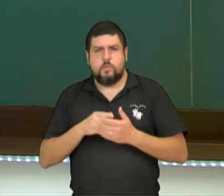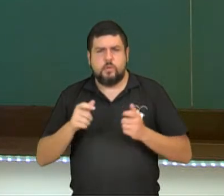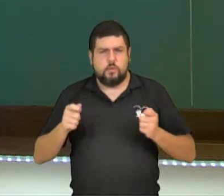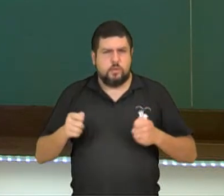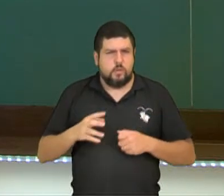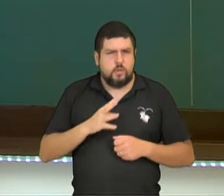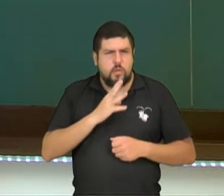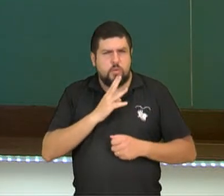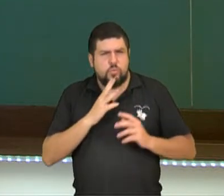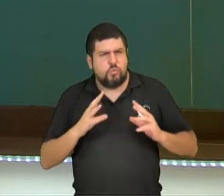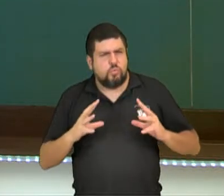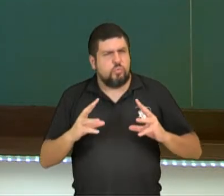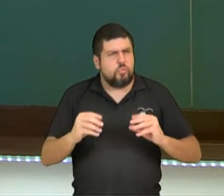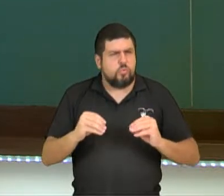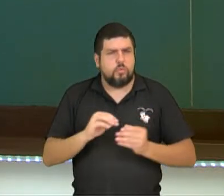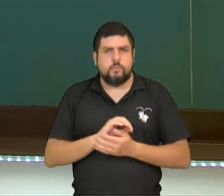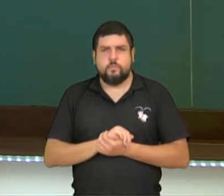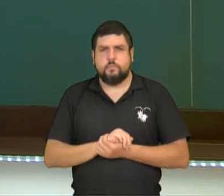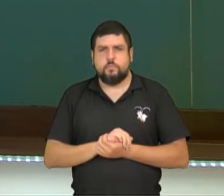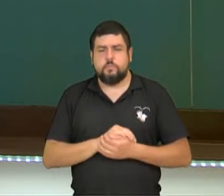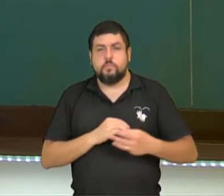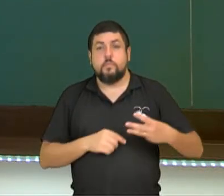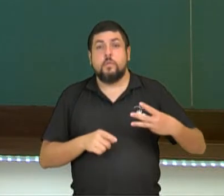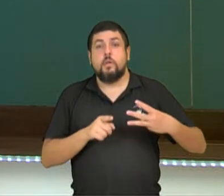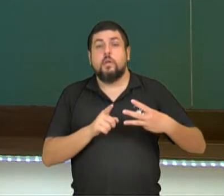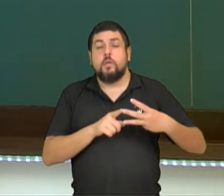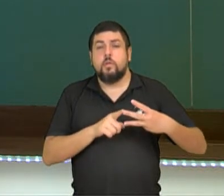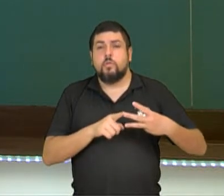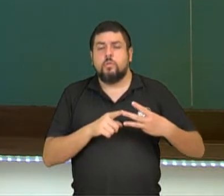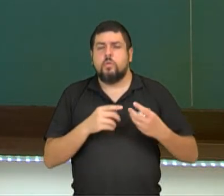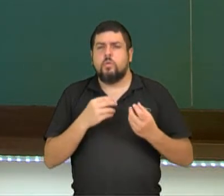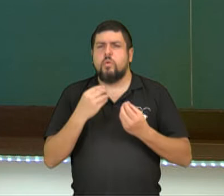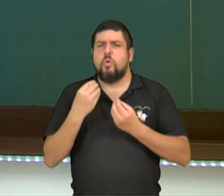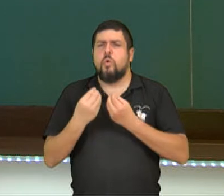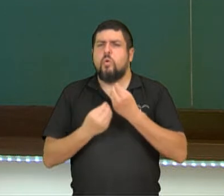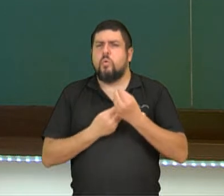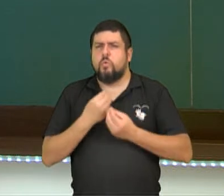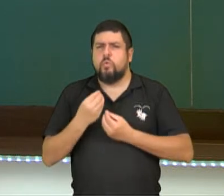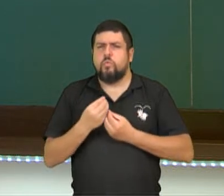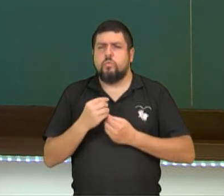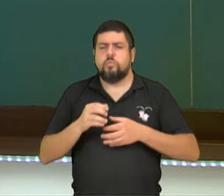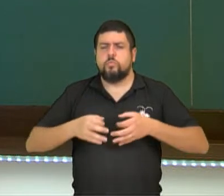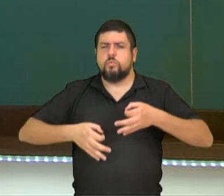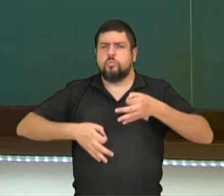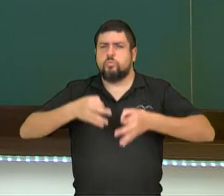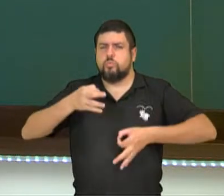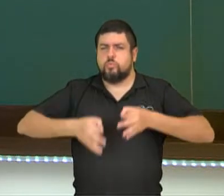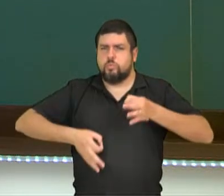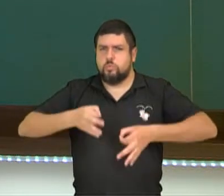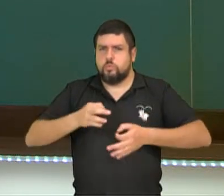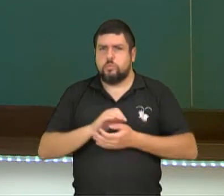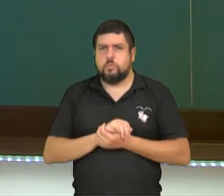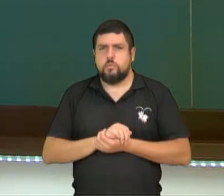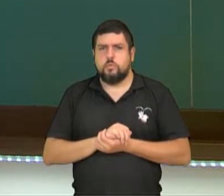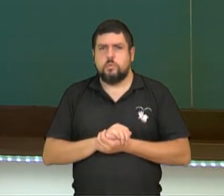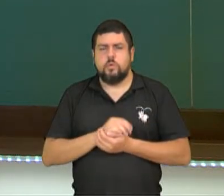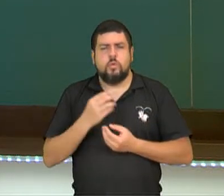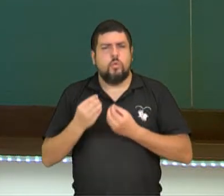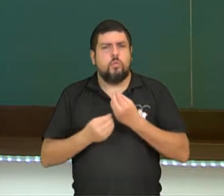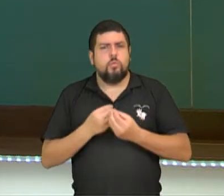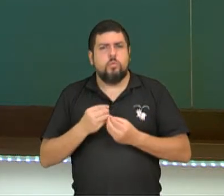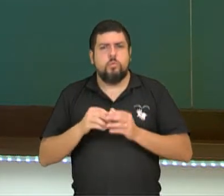coisas? A crítica da faculdade do juízo, livro no qual ele investiga o conceito de belo, de